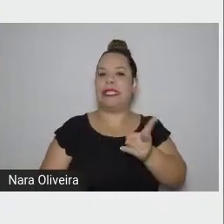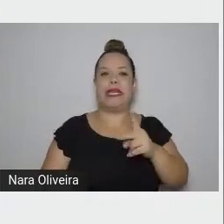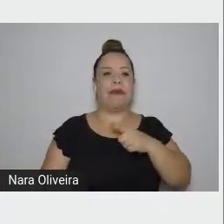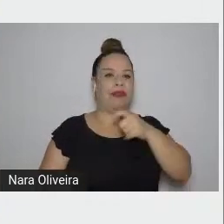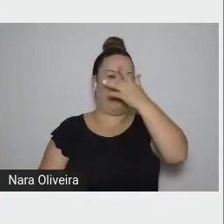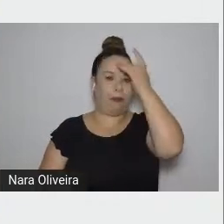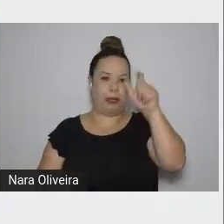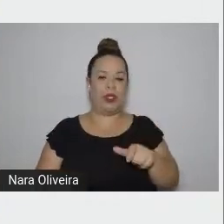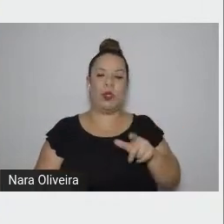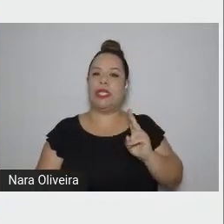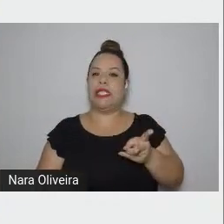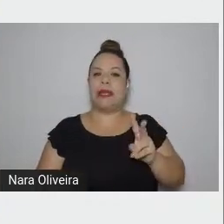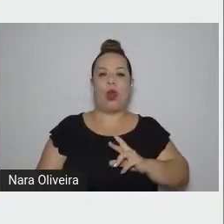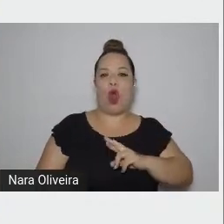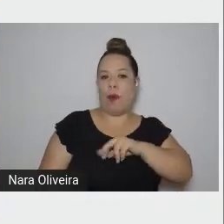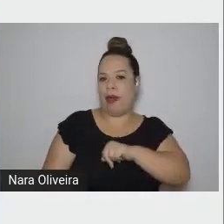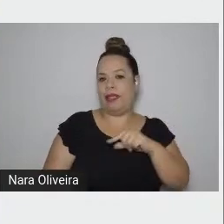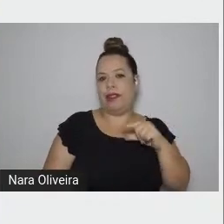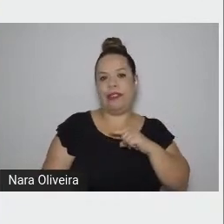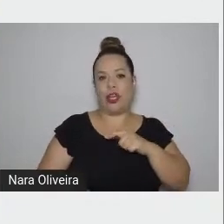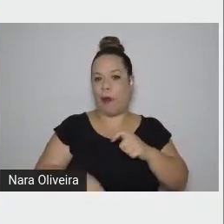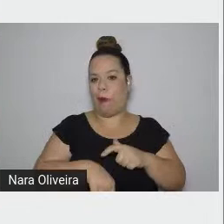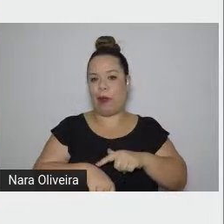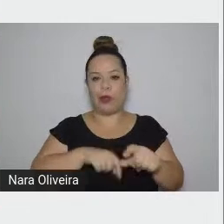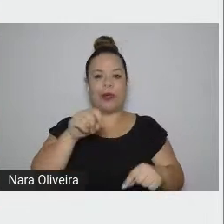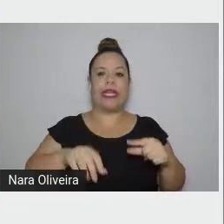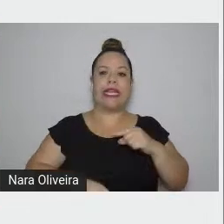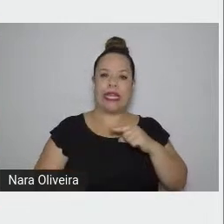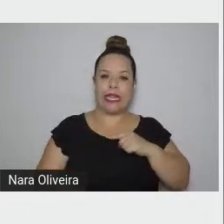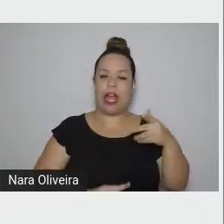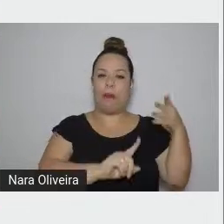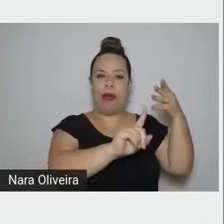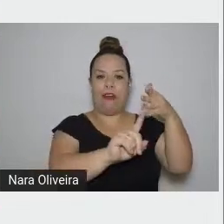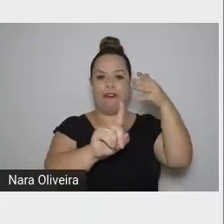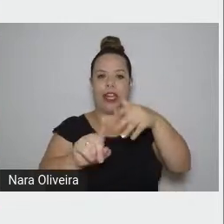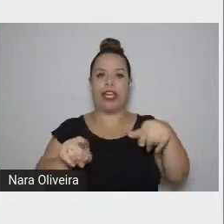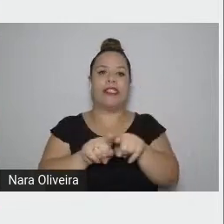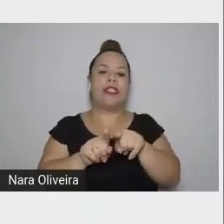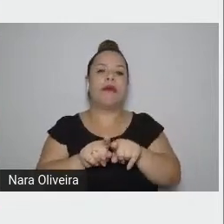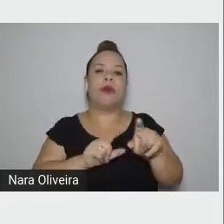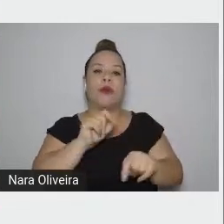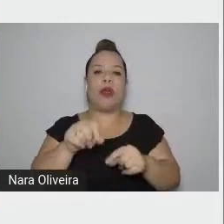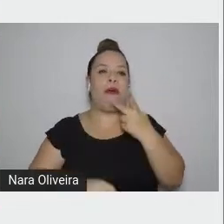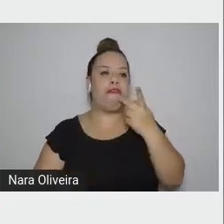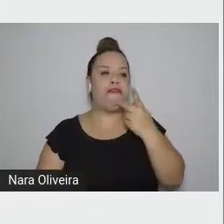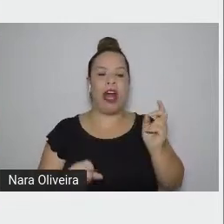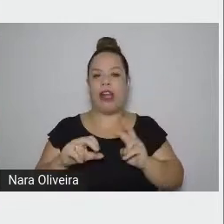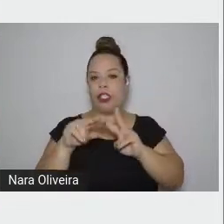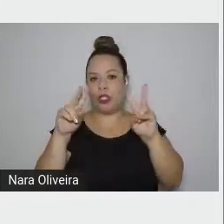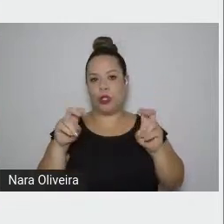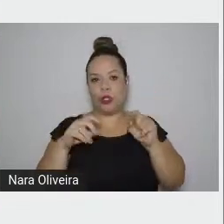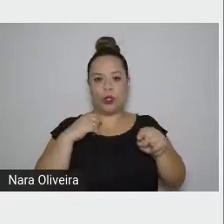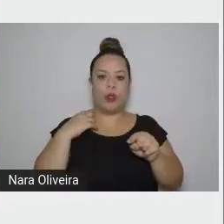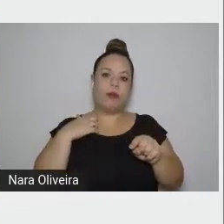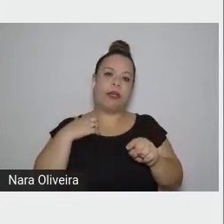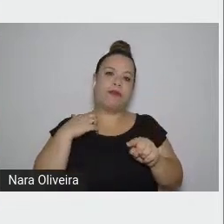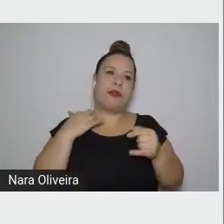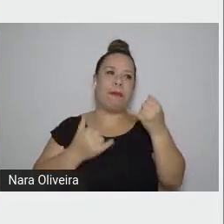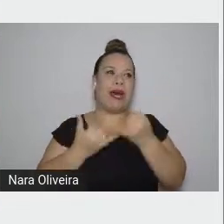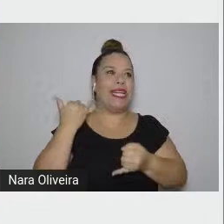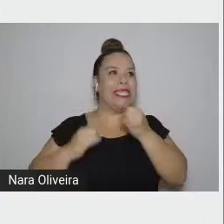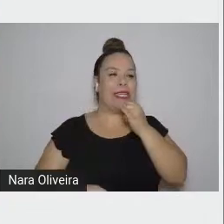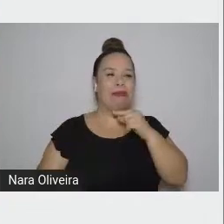do Saramago, em algum lugarzinho vai ter uma referência, uma citação, uma invocação de